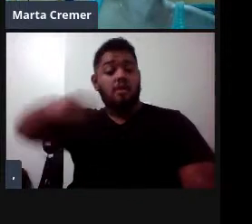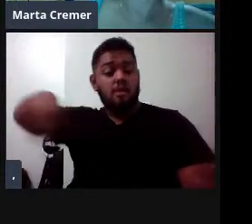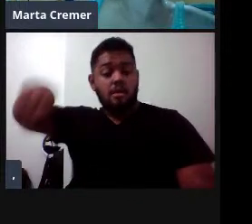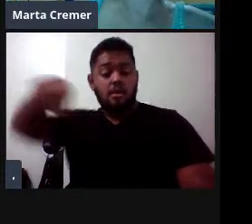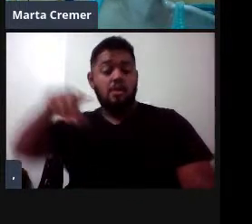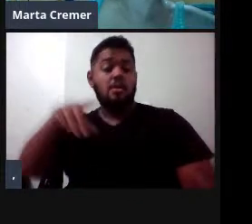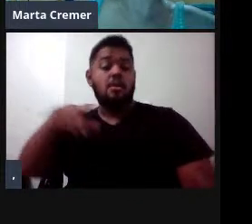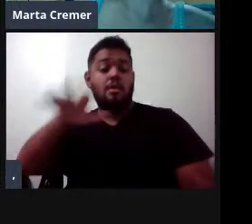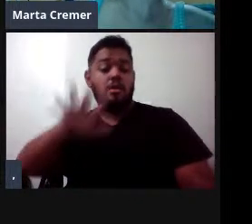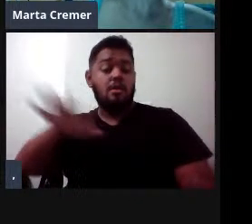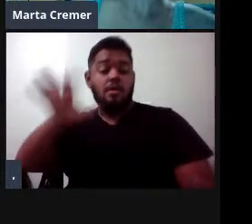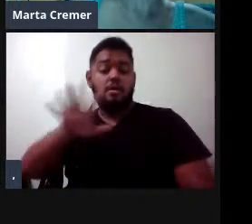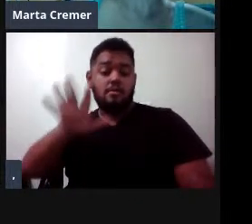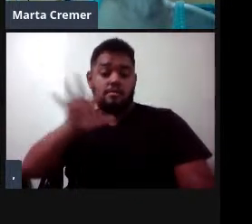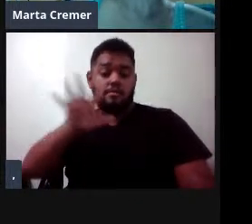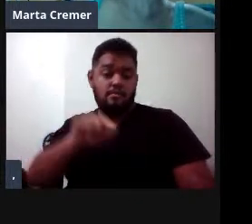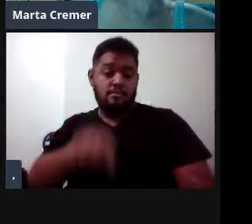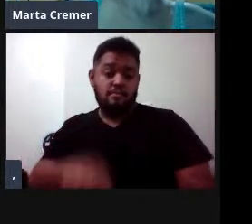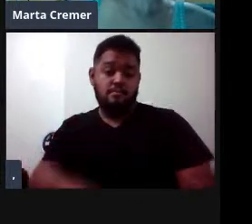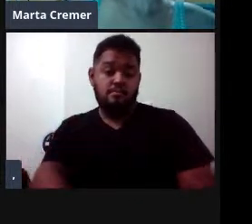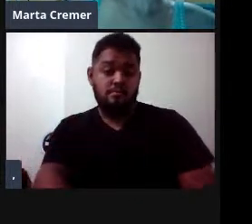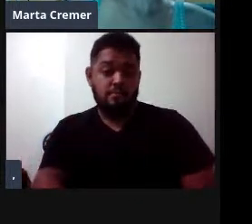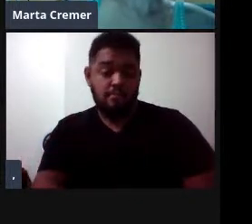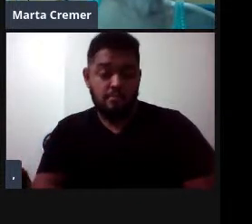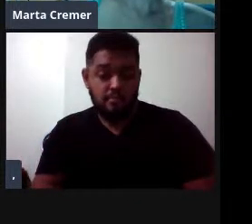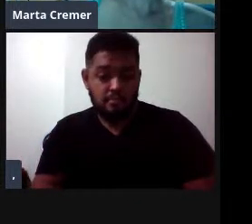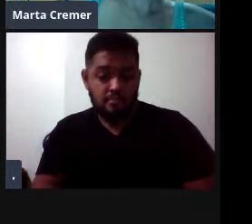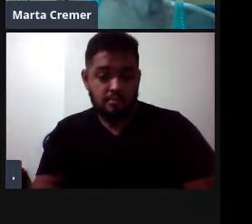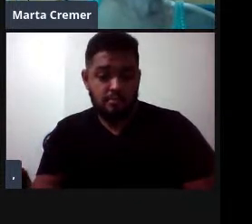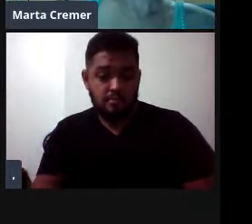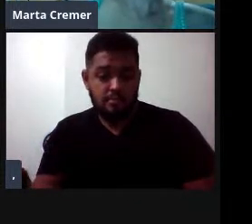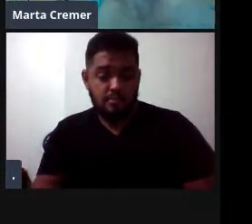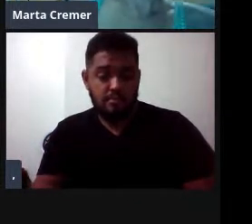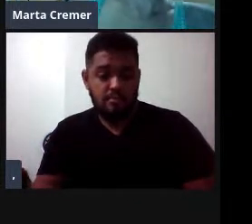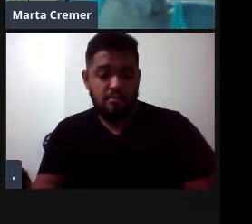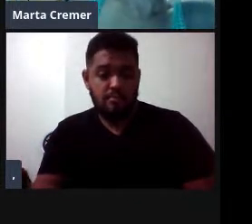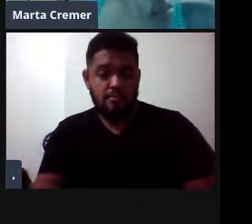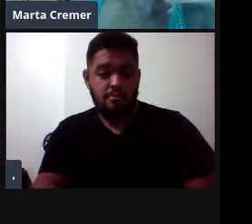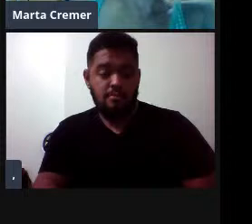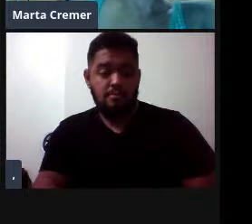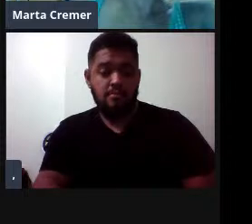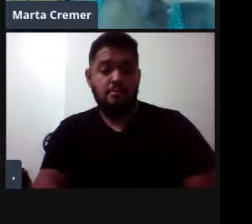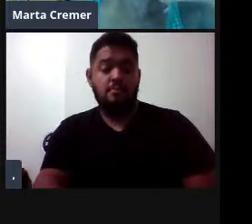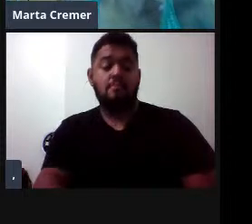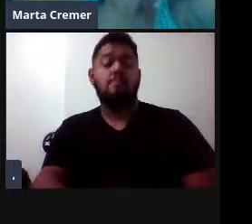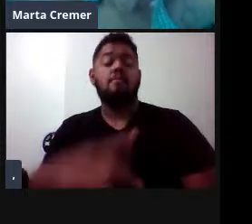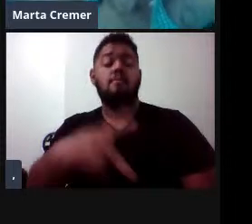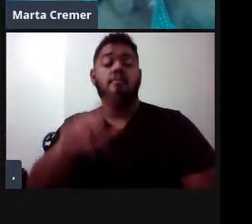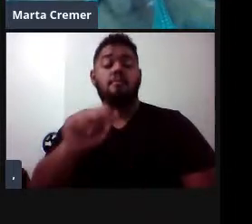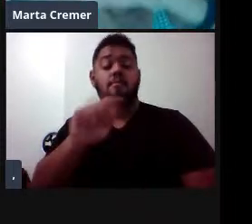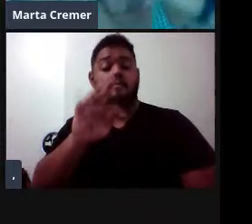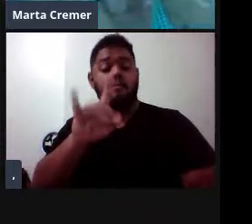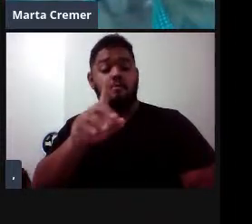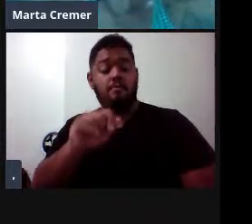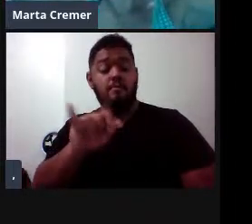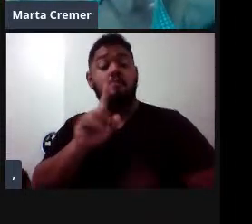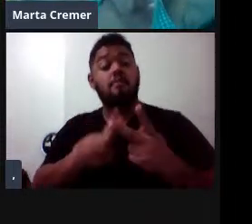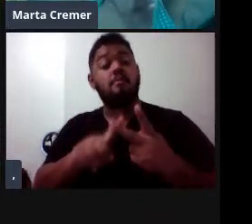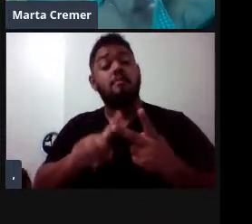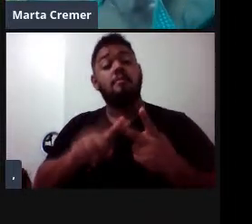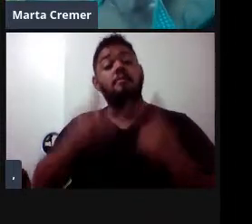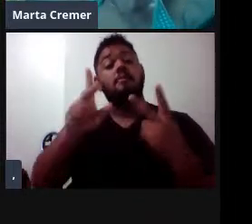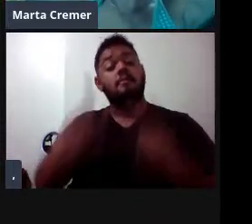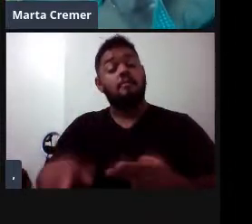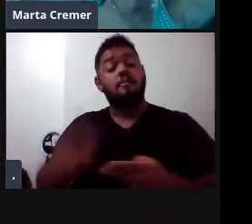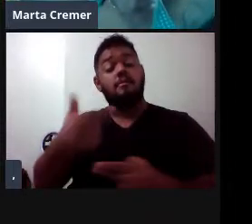áreas estuarinas, né. Então, aqui, esses platanistas, né, e os Lipotes, assim como as Ineas,